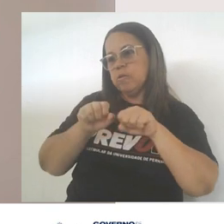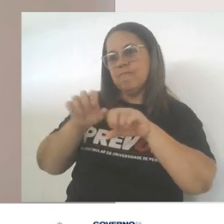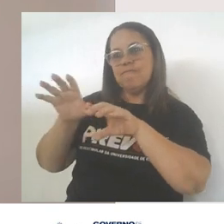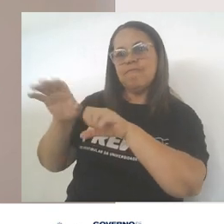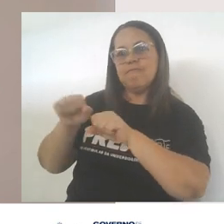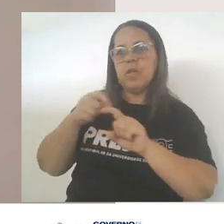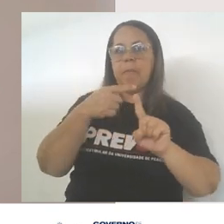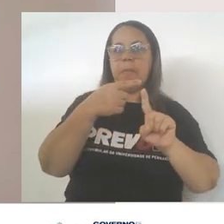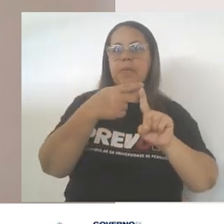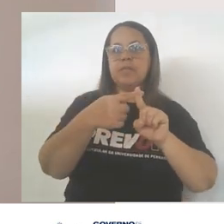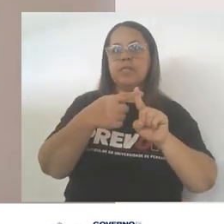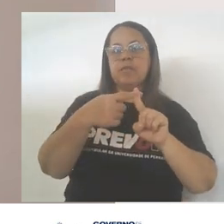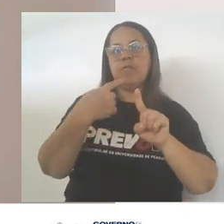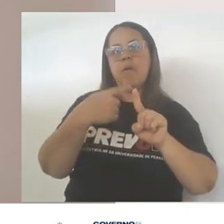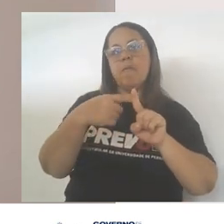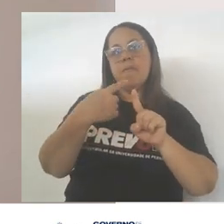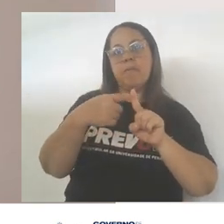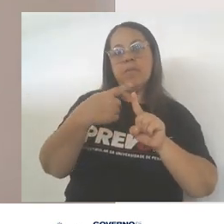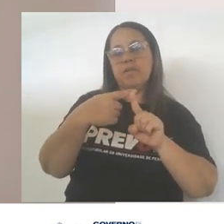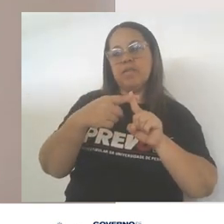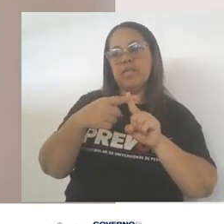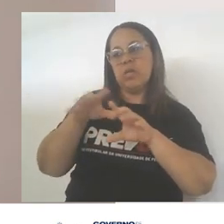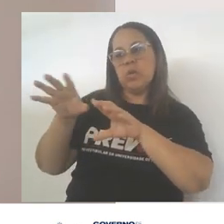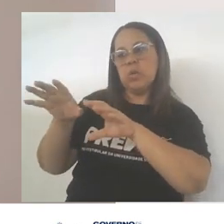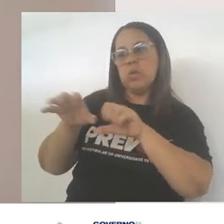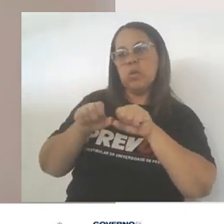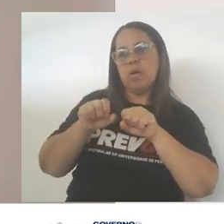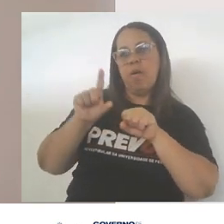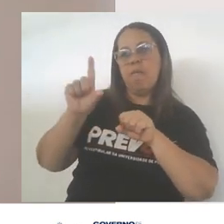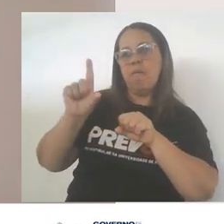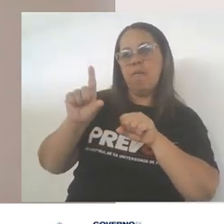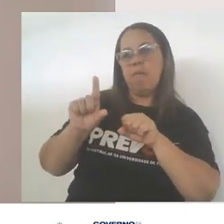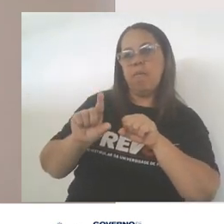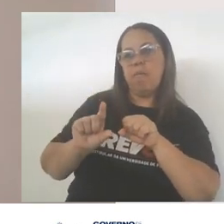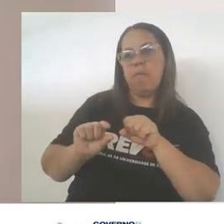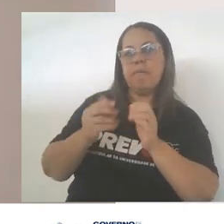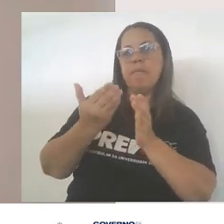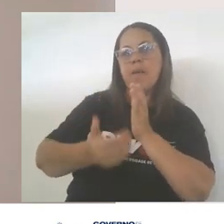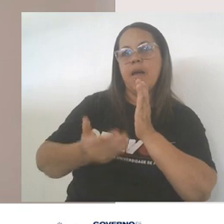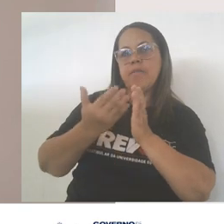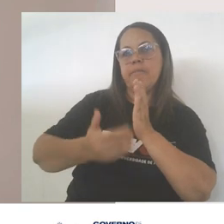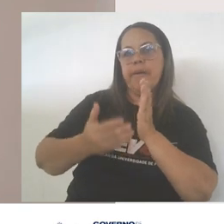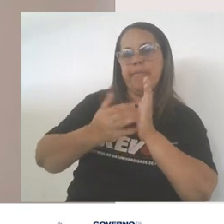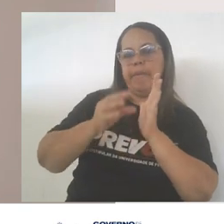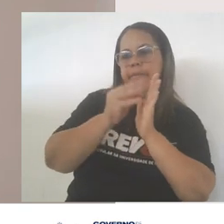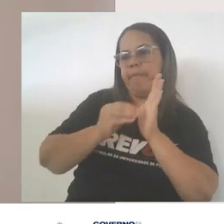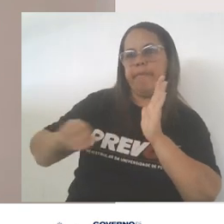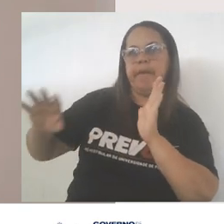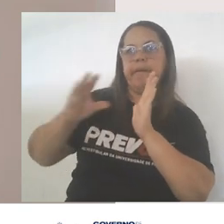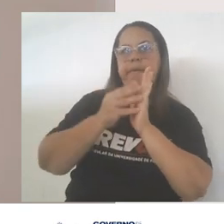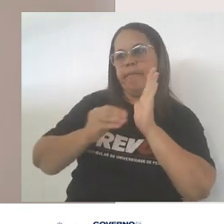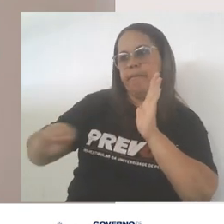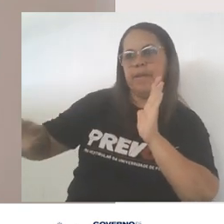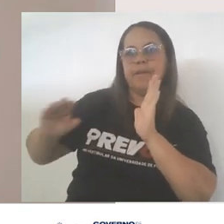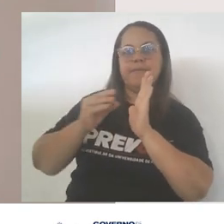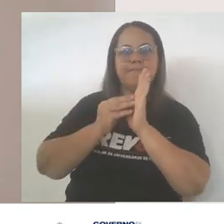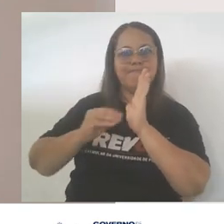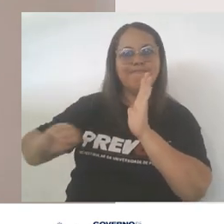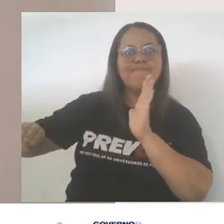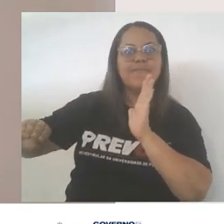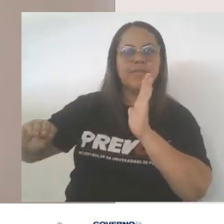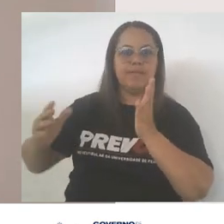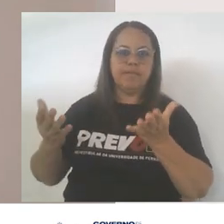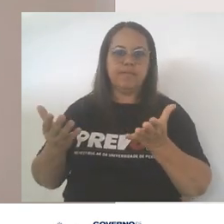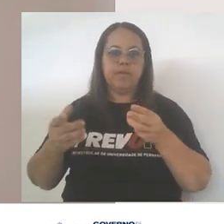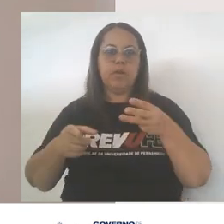parcial positiva, delta mais, porque perde parte da atração sobre os elétrons compartilhados. O terceiro